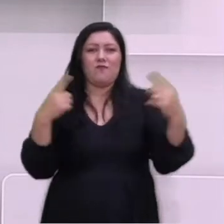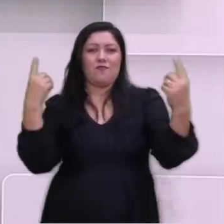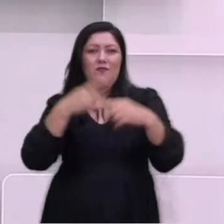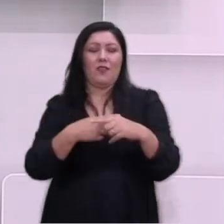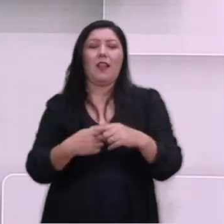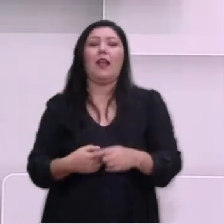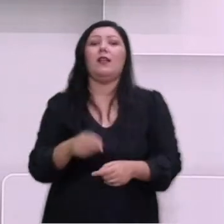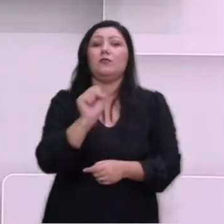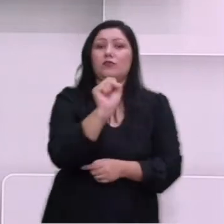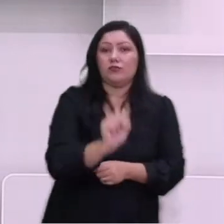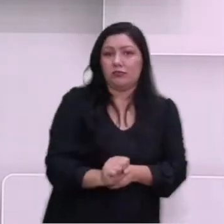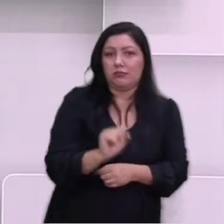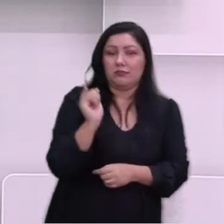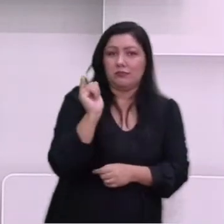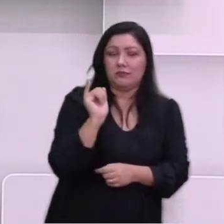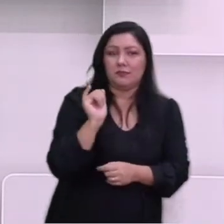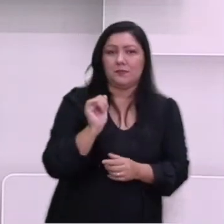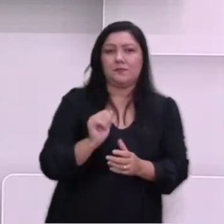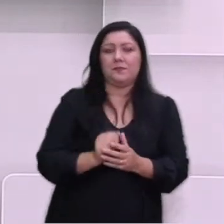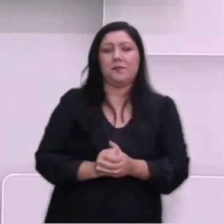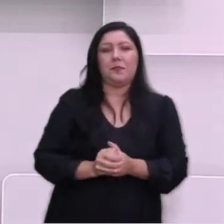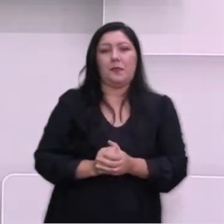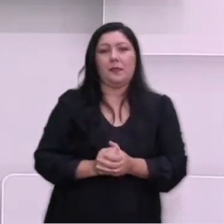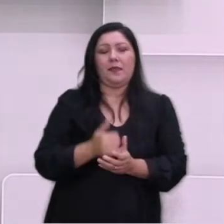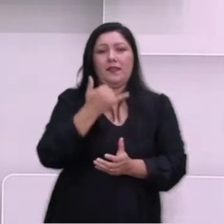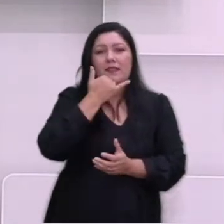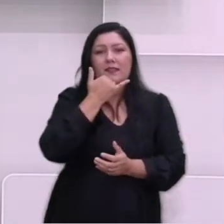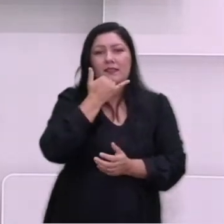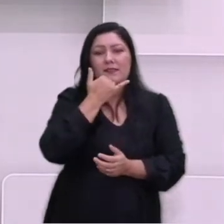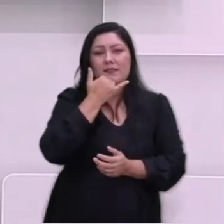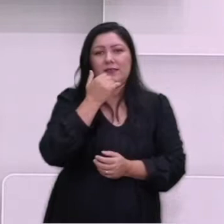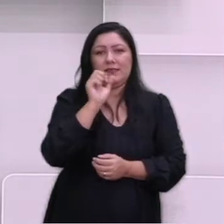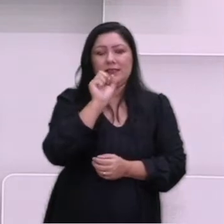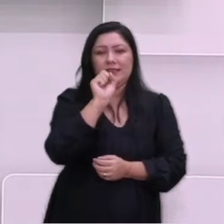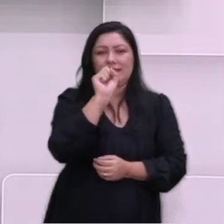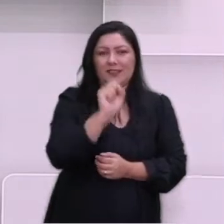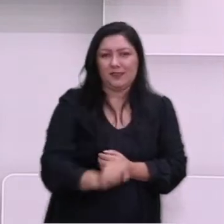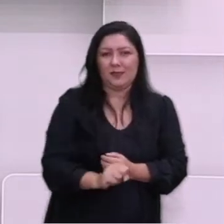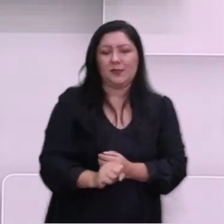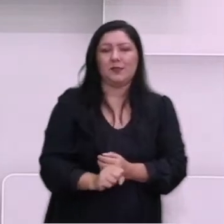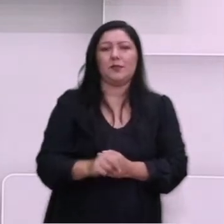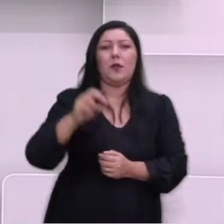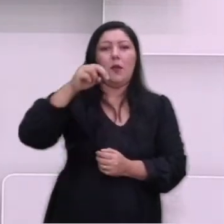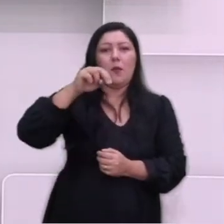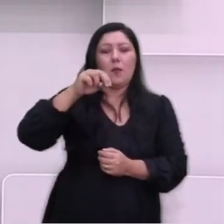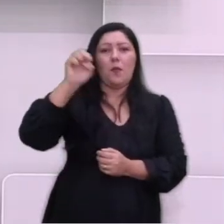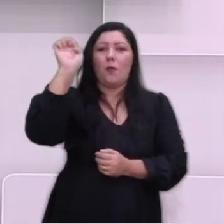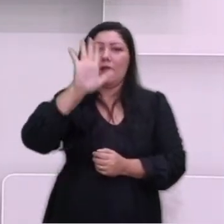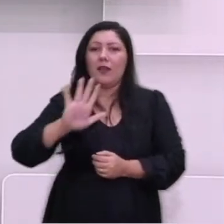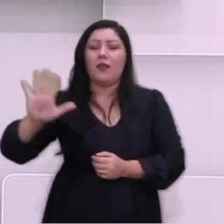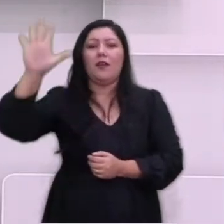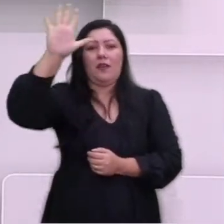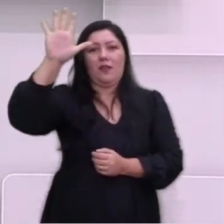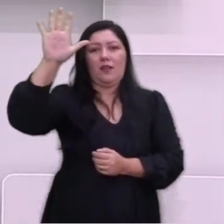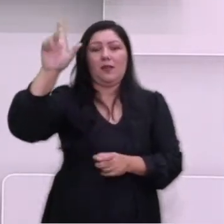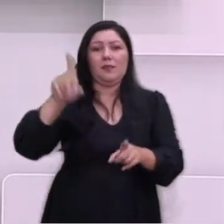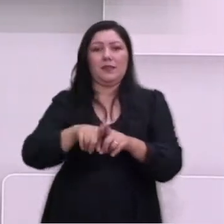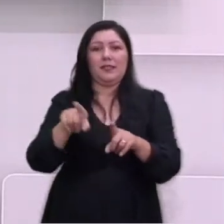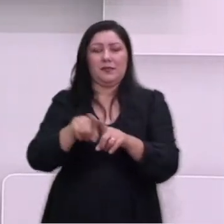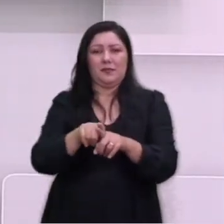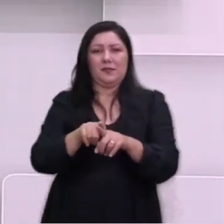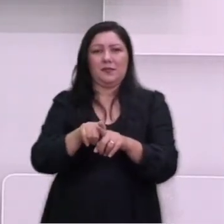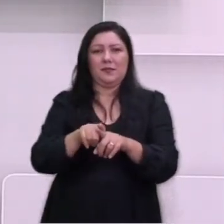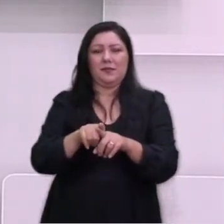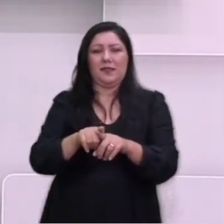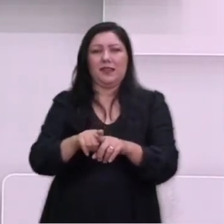Itália. Desculpa, no sul do continente europeu e no norte da África, onde os